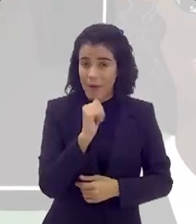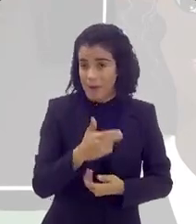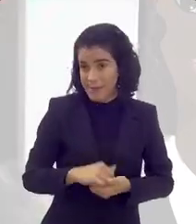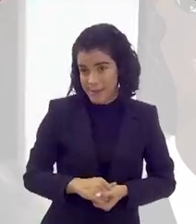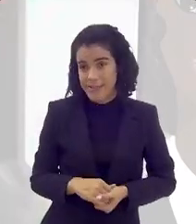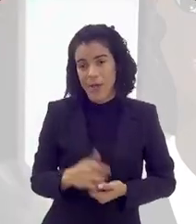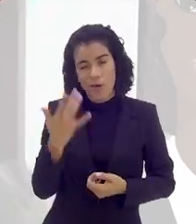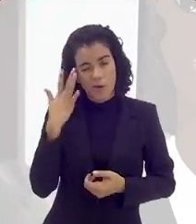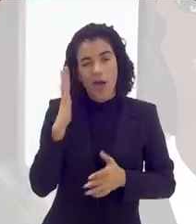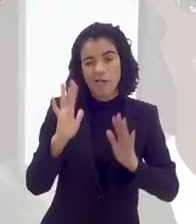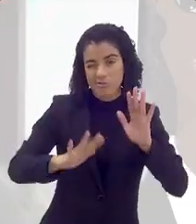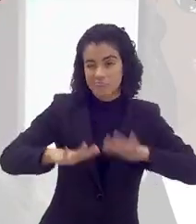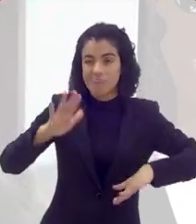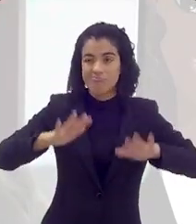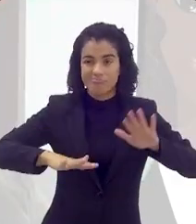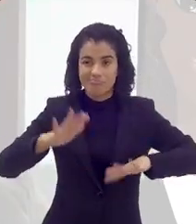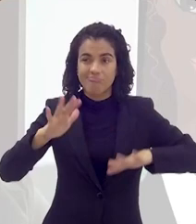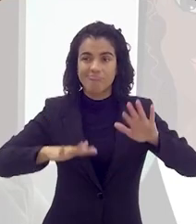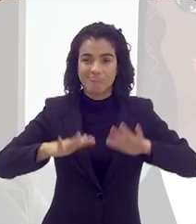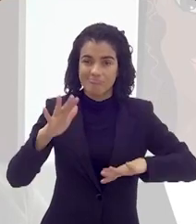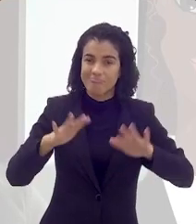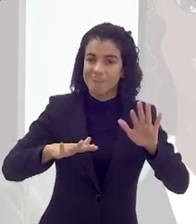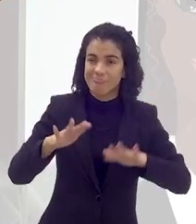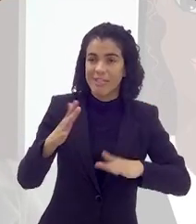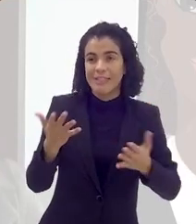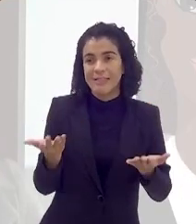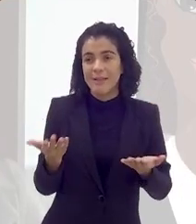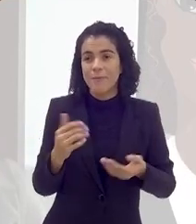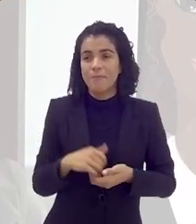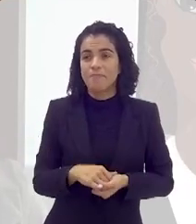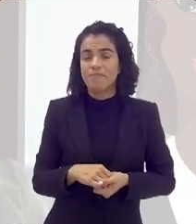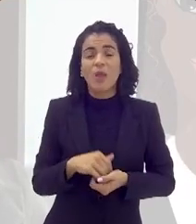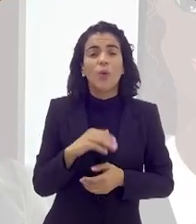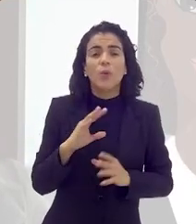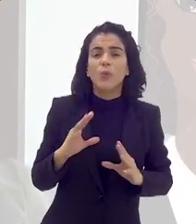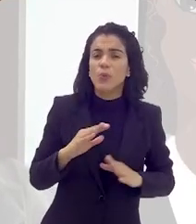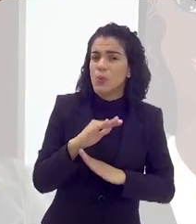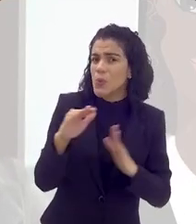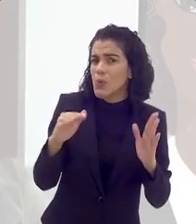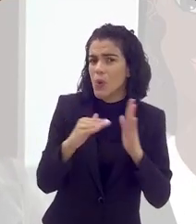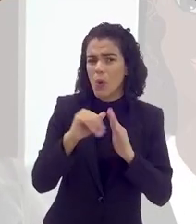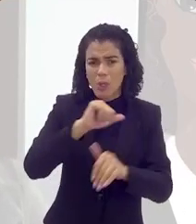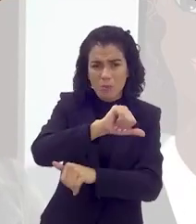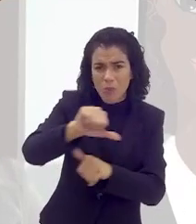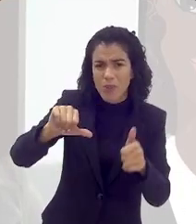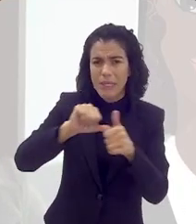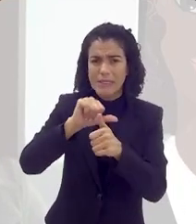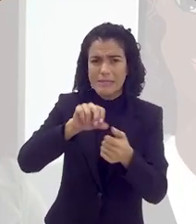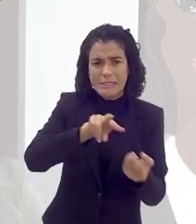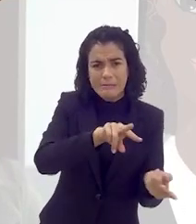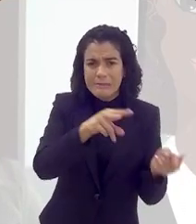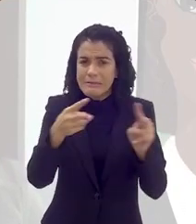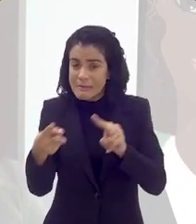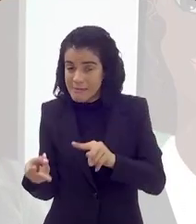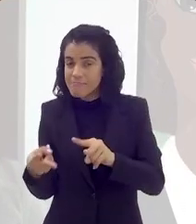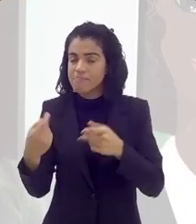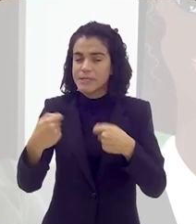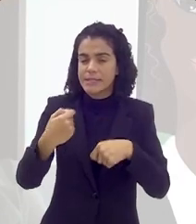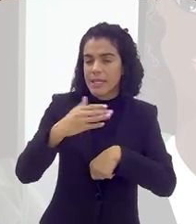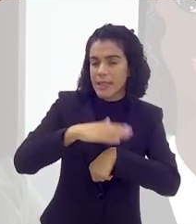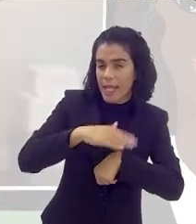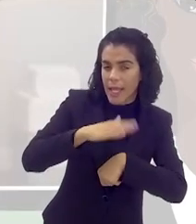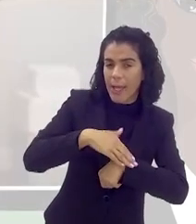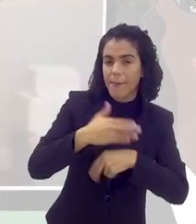vai educar. Eu acho que é por aí. É por aí, eu concordo com você. Toda mudança, toda transição, né,